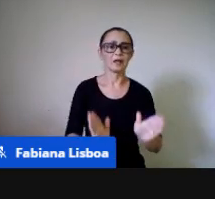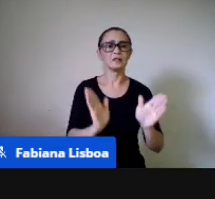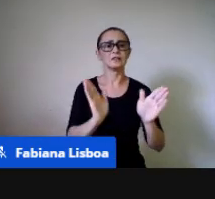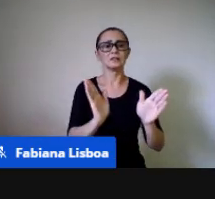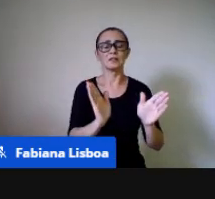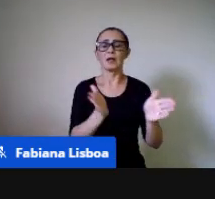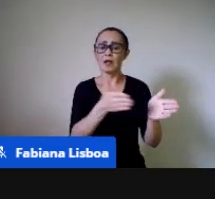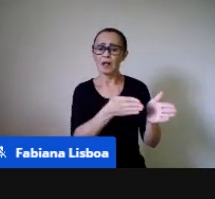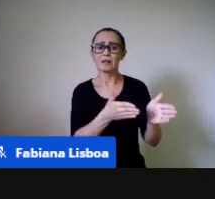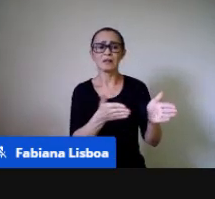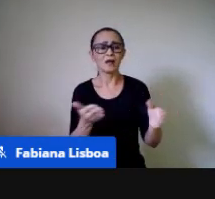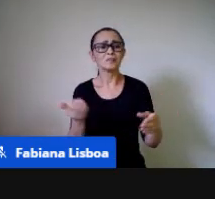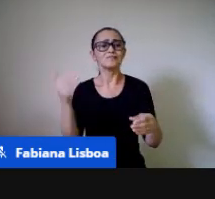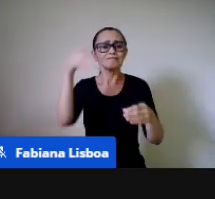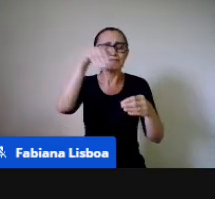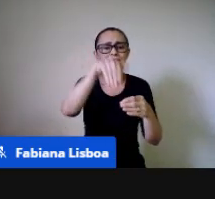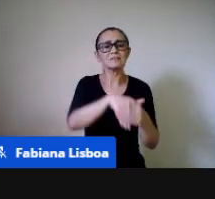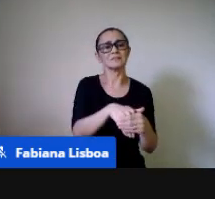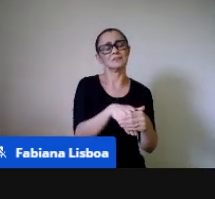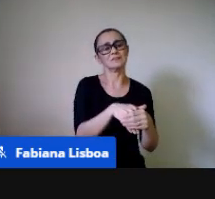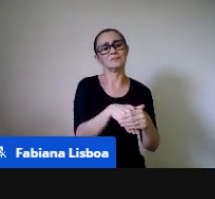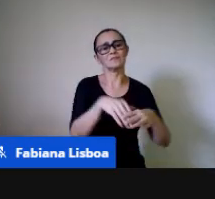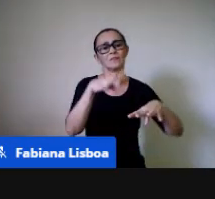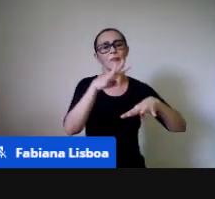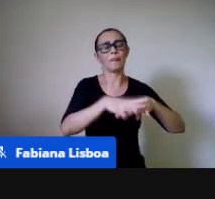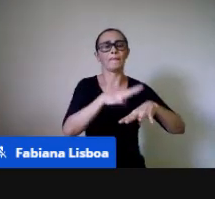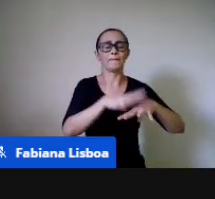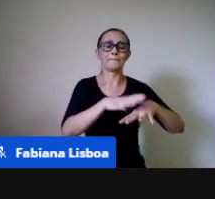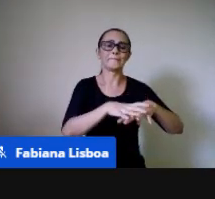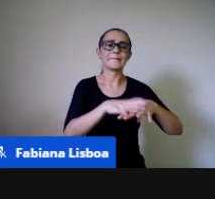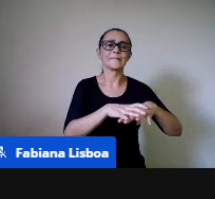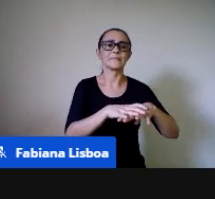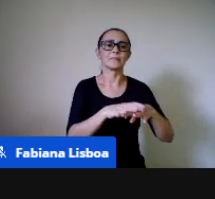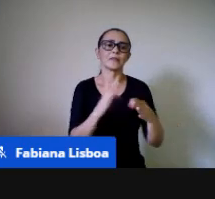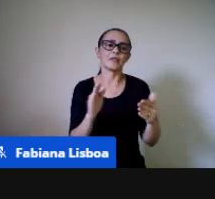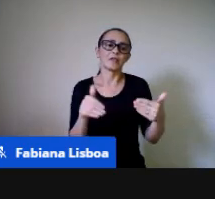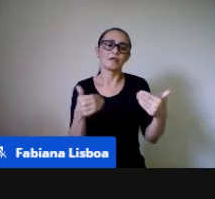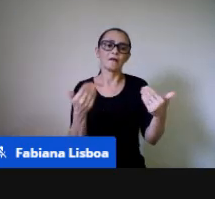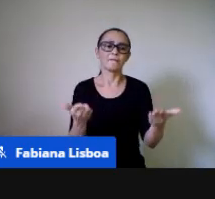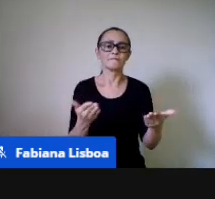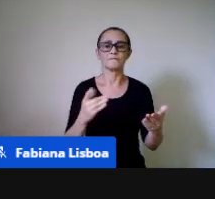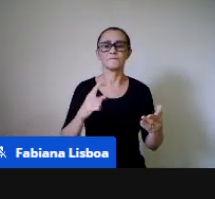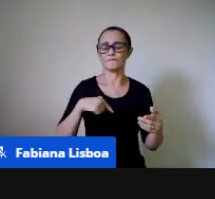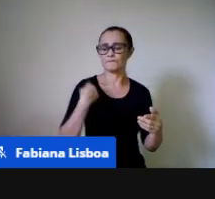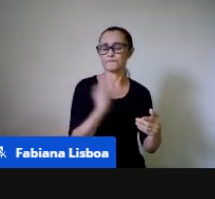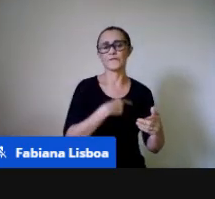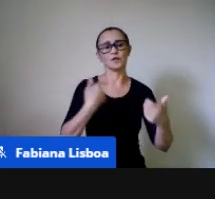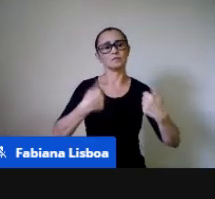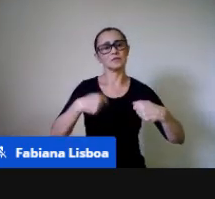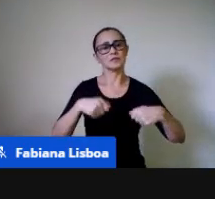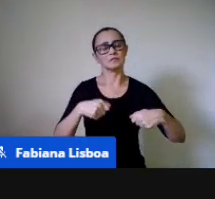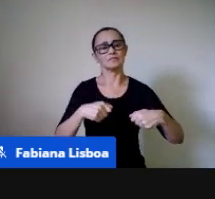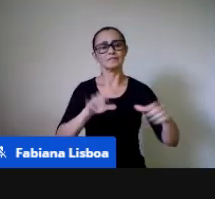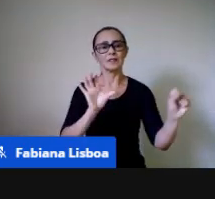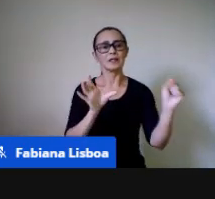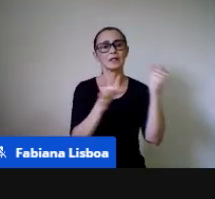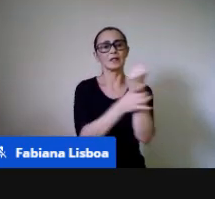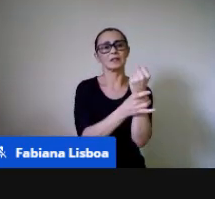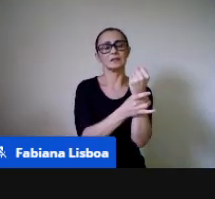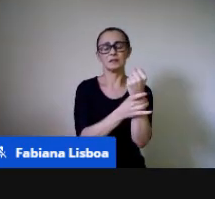mundo matemático, né, e aí, então, a gente precisa sempre garantir que elas